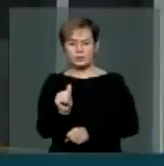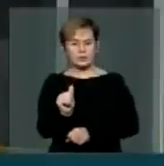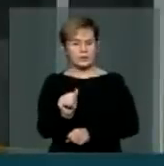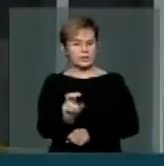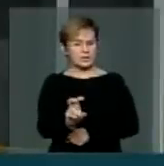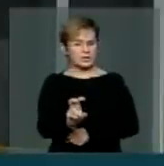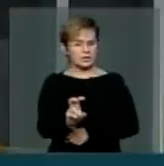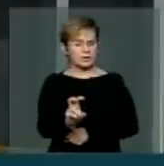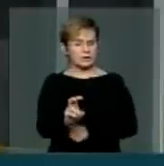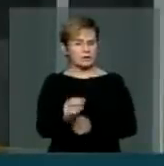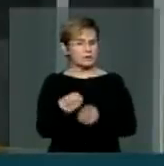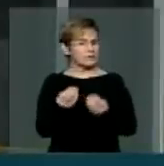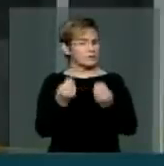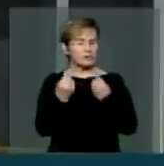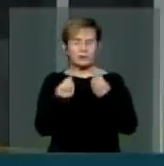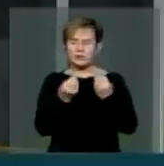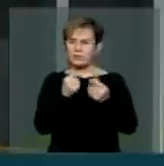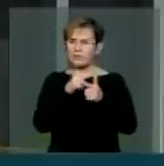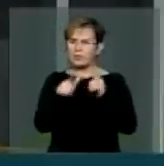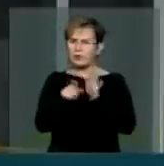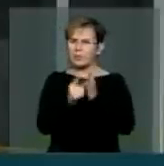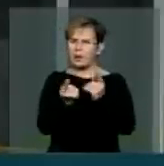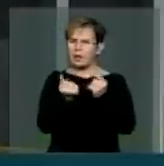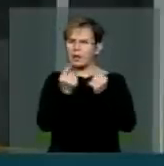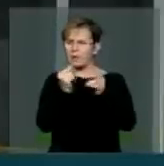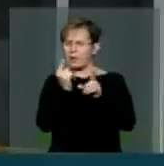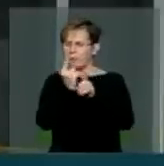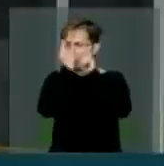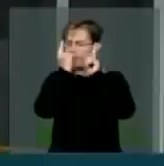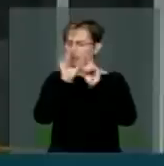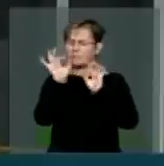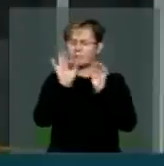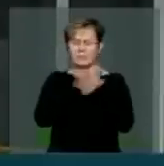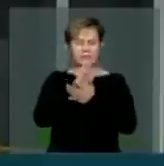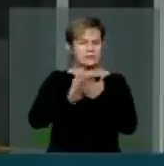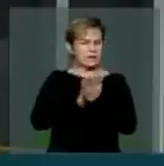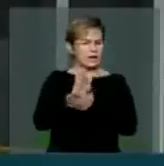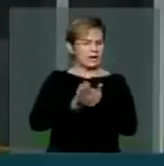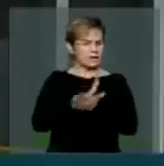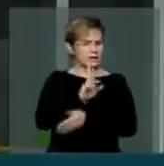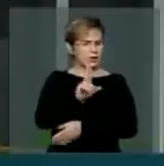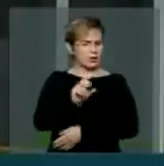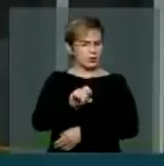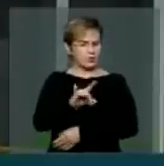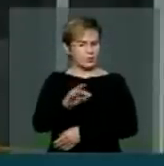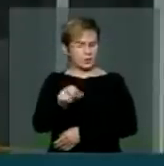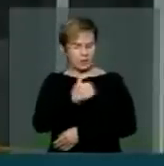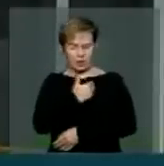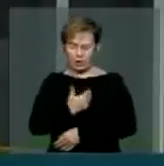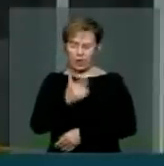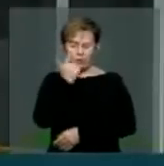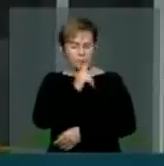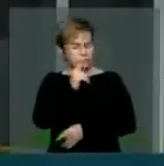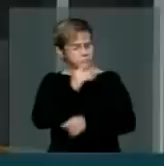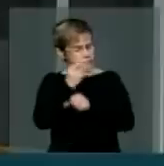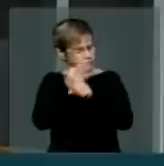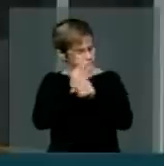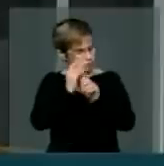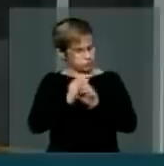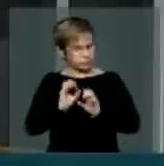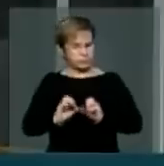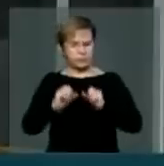Portanto, não há impacto financeiro nenhum que a União não possa suportar, que os